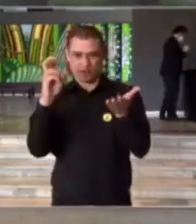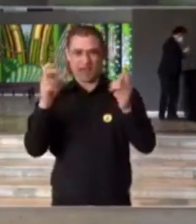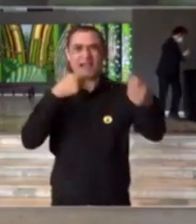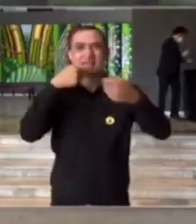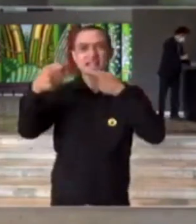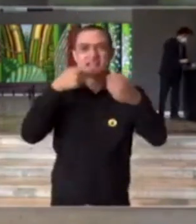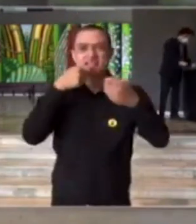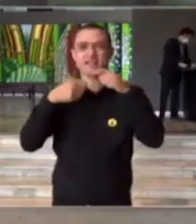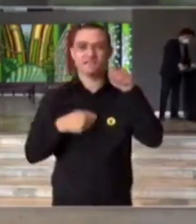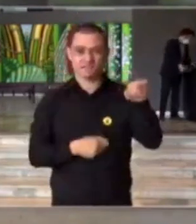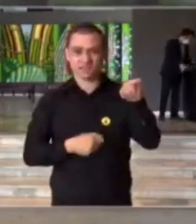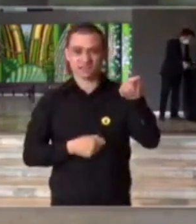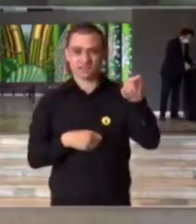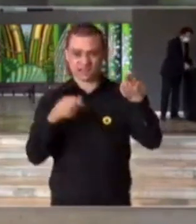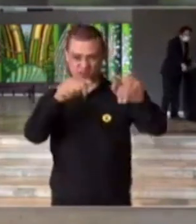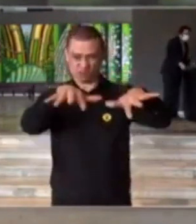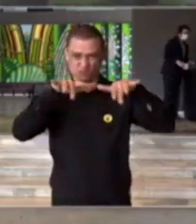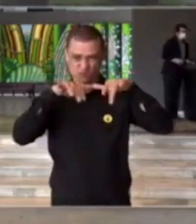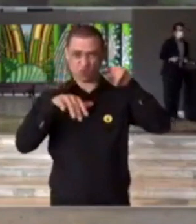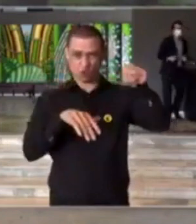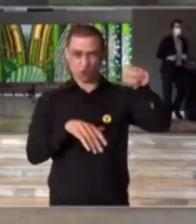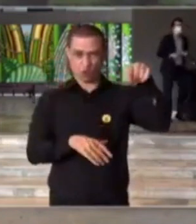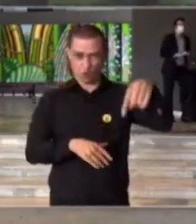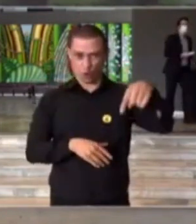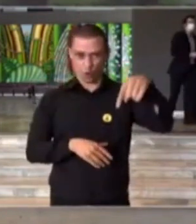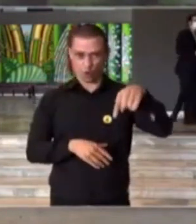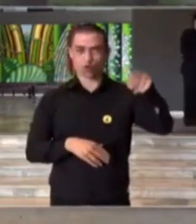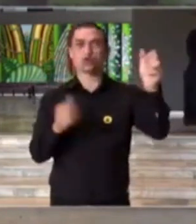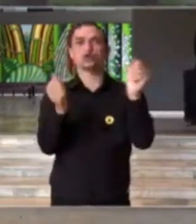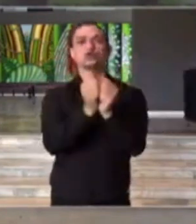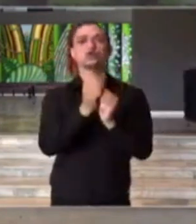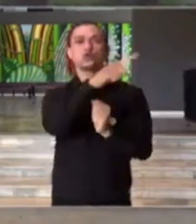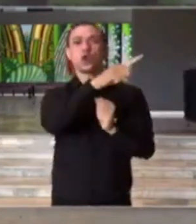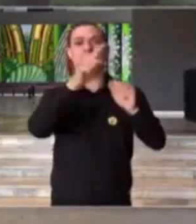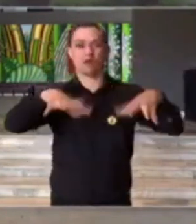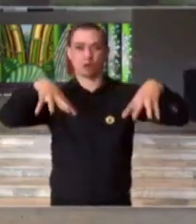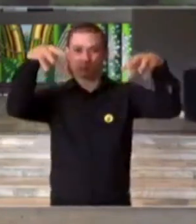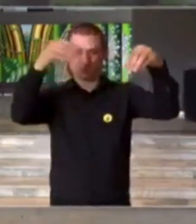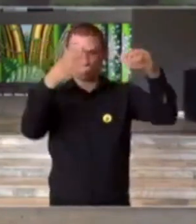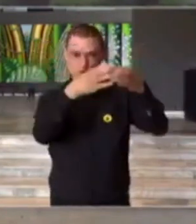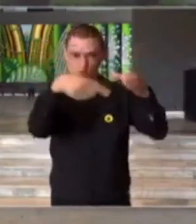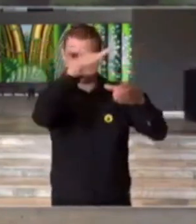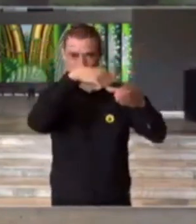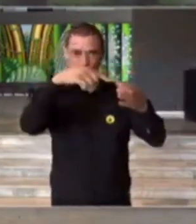numa entrevista coletiva junto ao Palácio do Planalto,